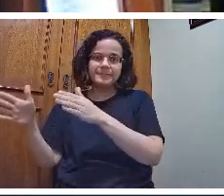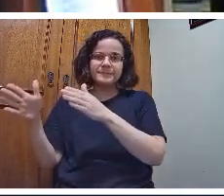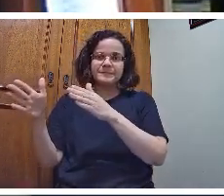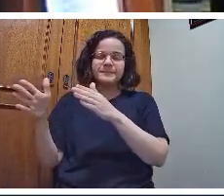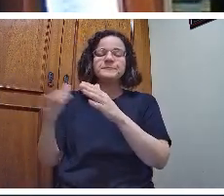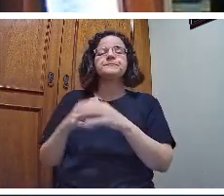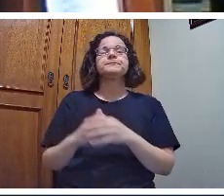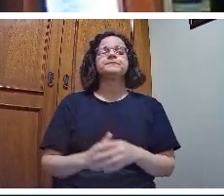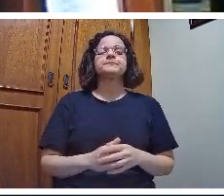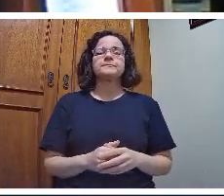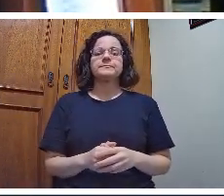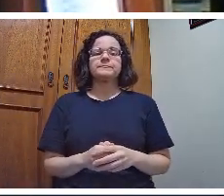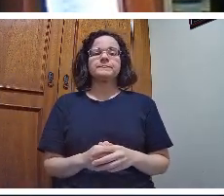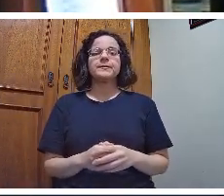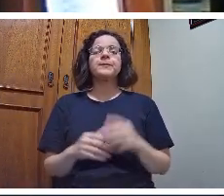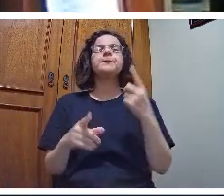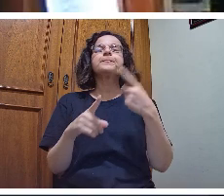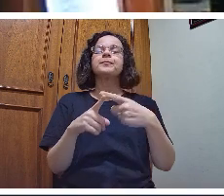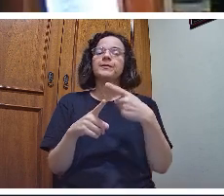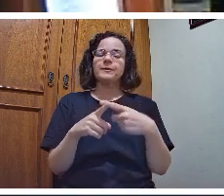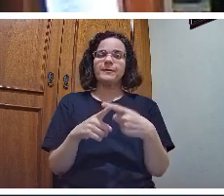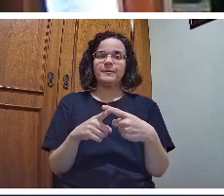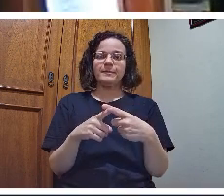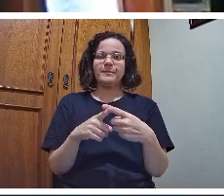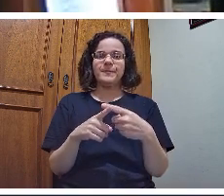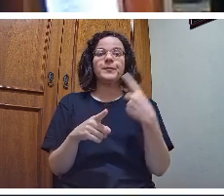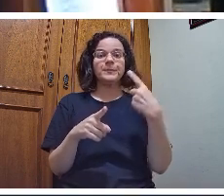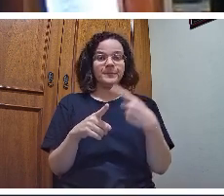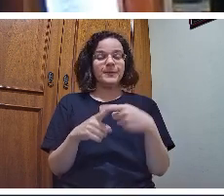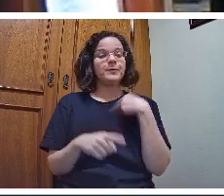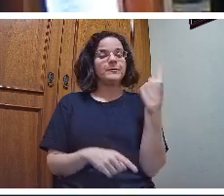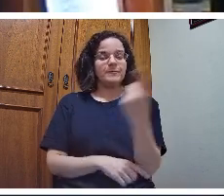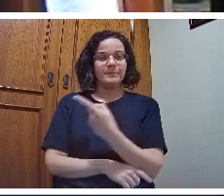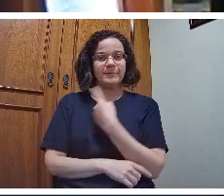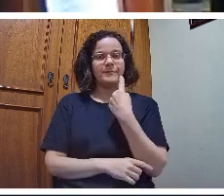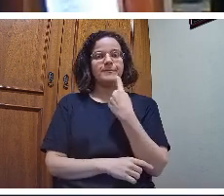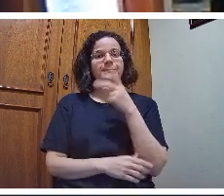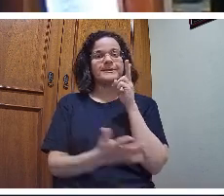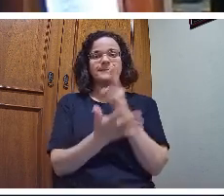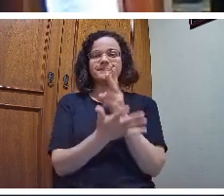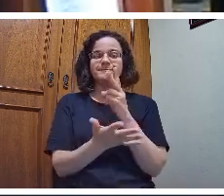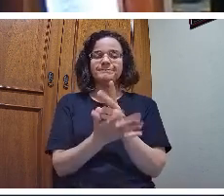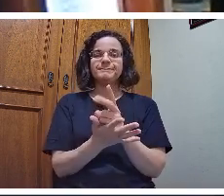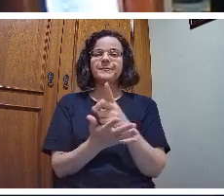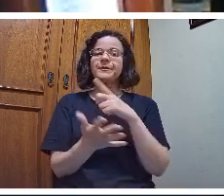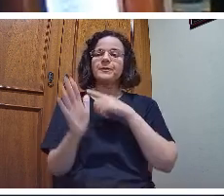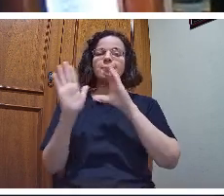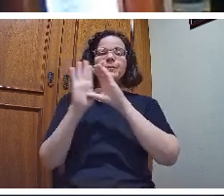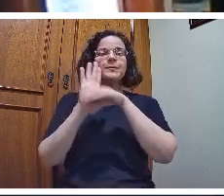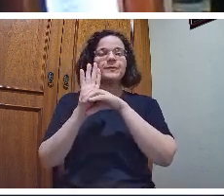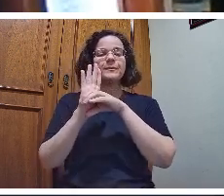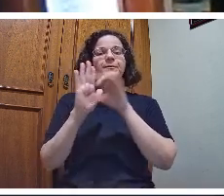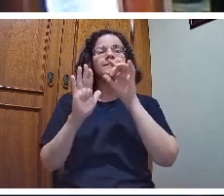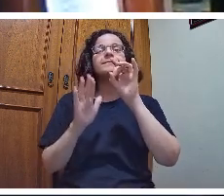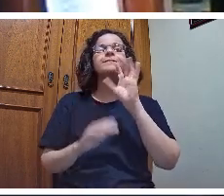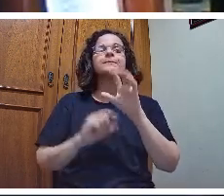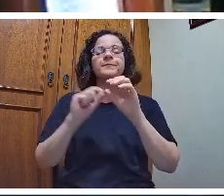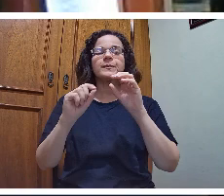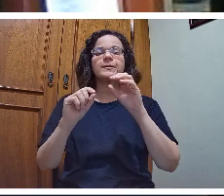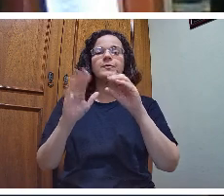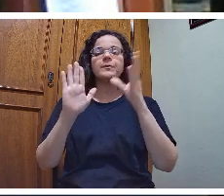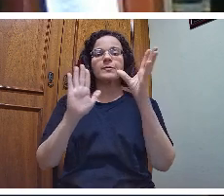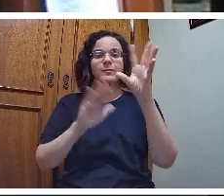diversas perspectivas. Por quê? Nós temos sempre o conceito de que o conhecimento